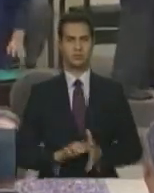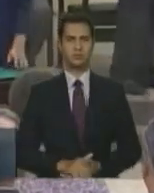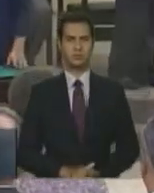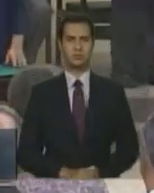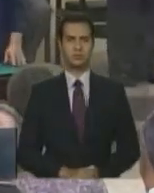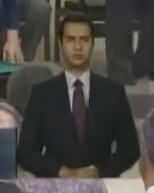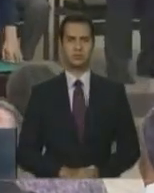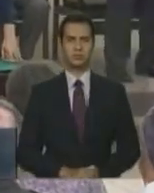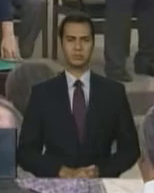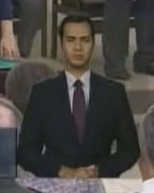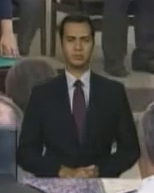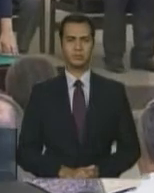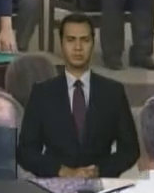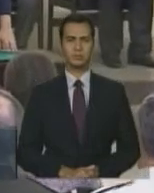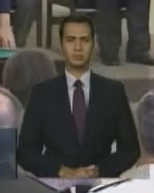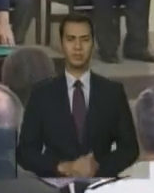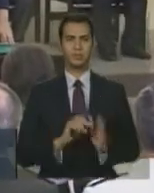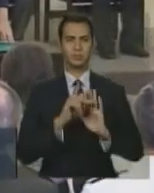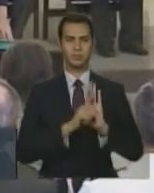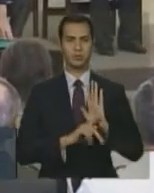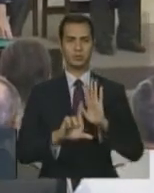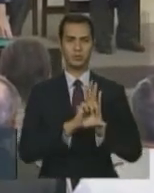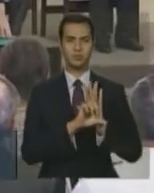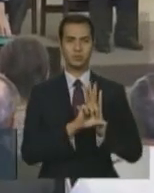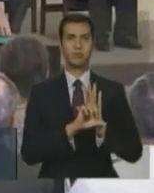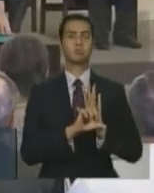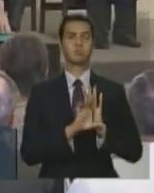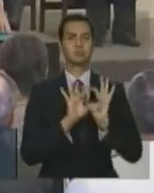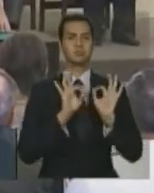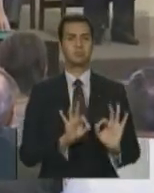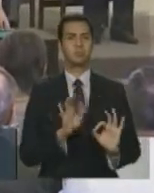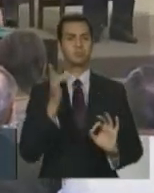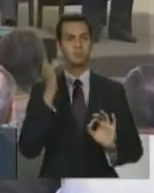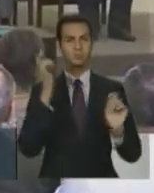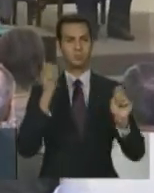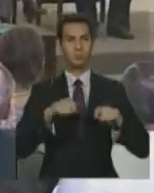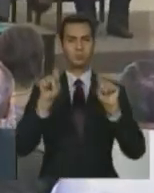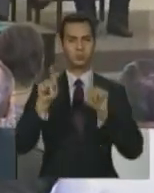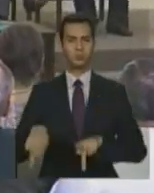Projeto de lei que garante o acesso a informações públicas.